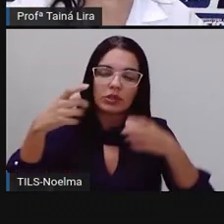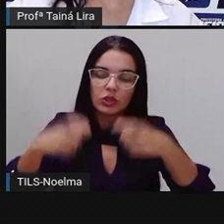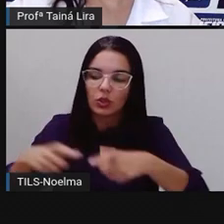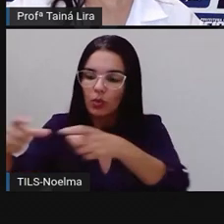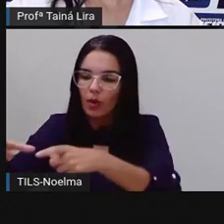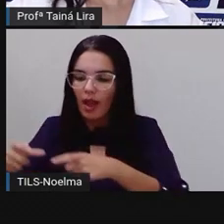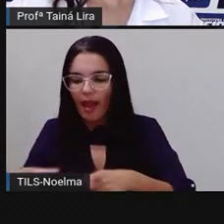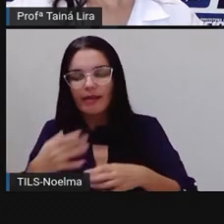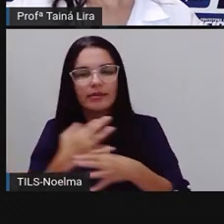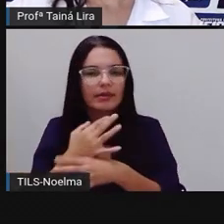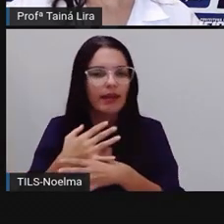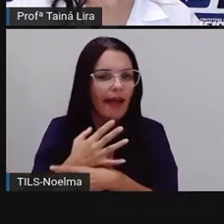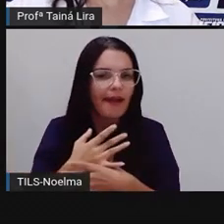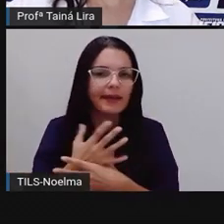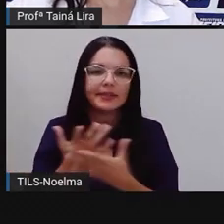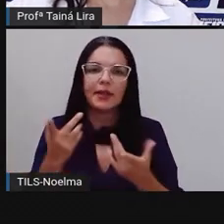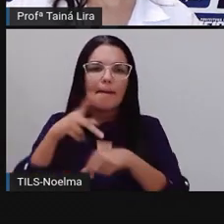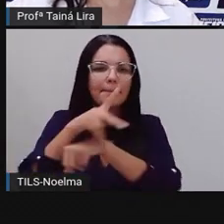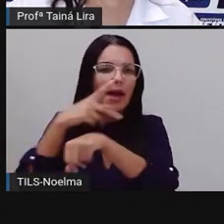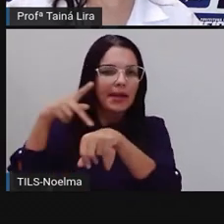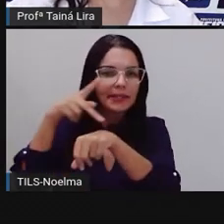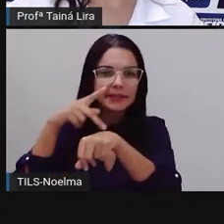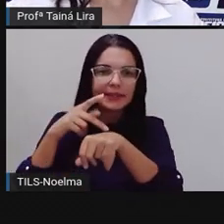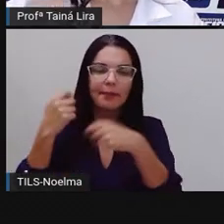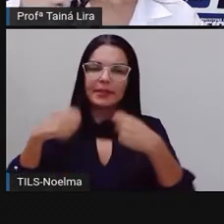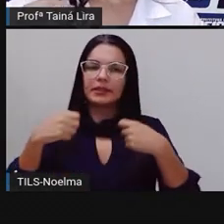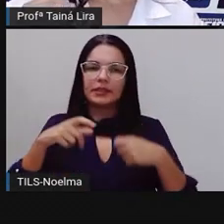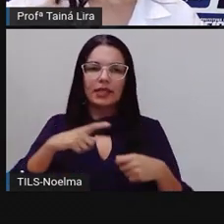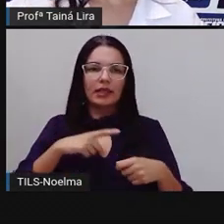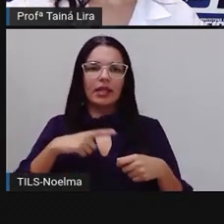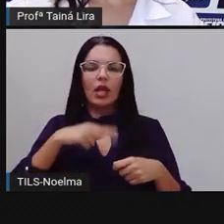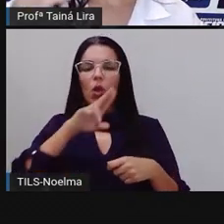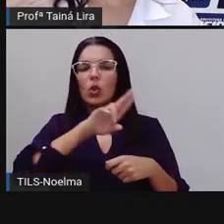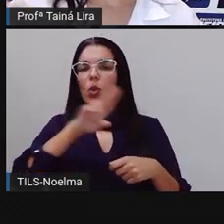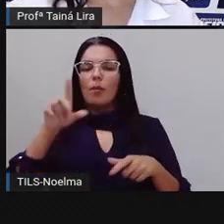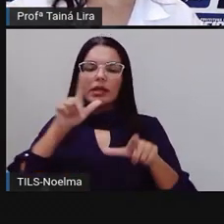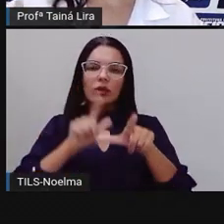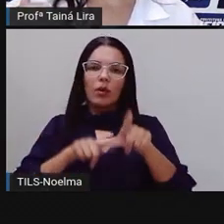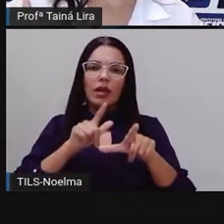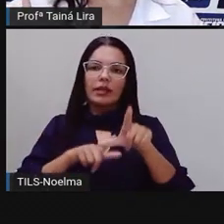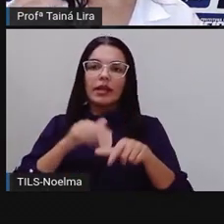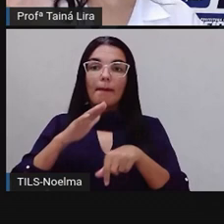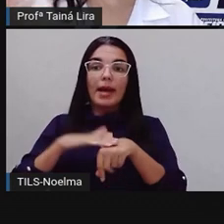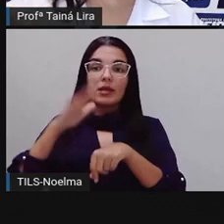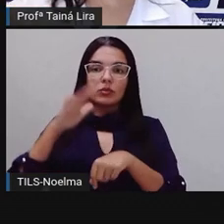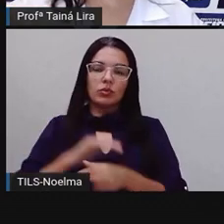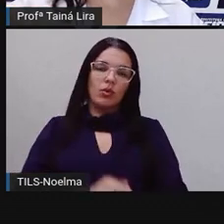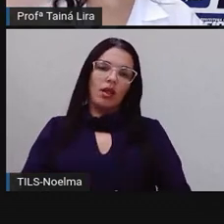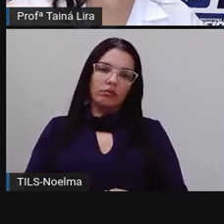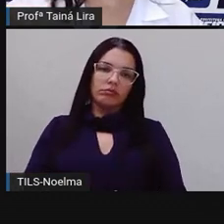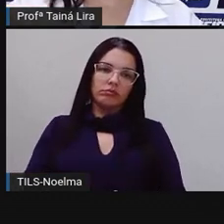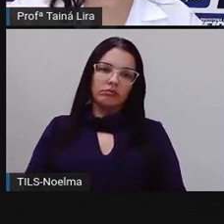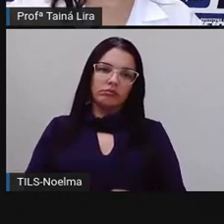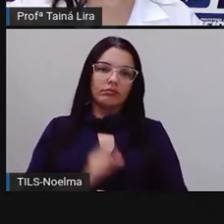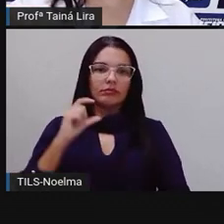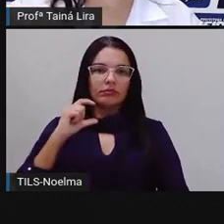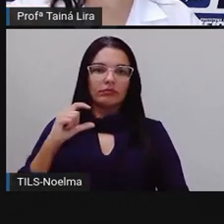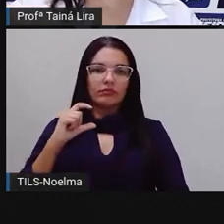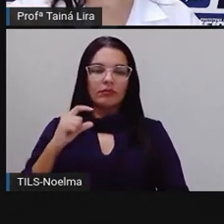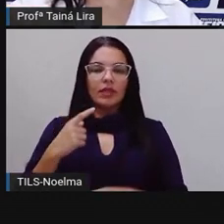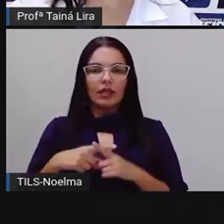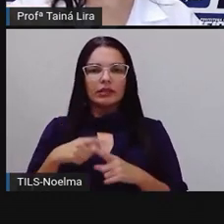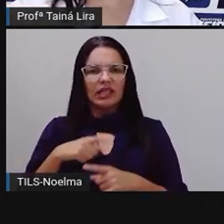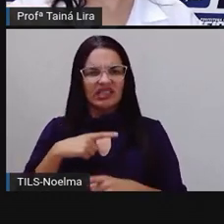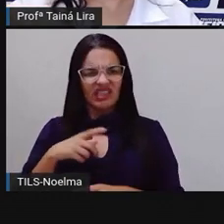maiúscula. Então, nós vamos descobrir quais são essas palavras. Será que aqui tem nome de pessoas ou de lugares